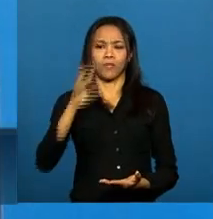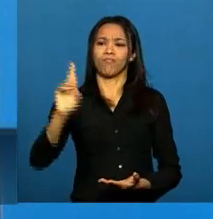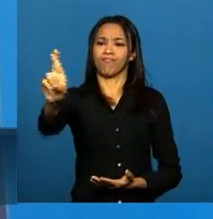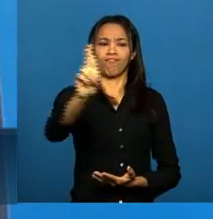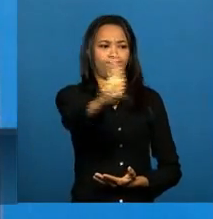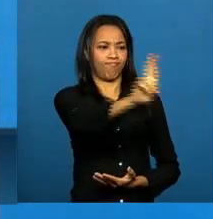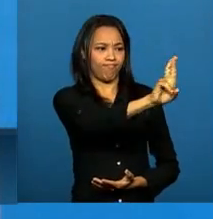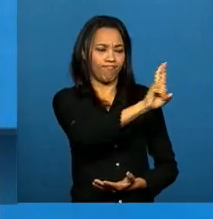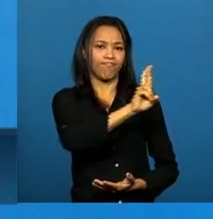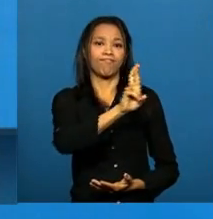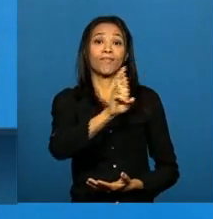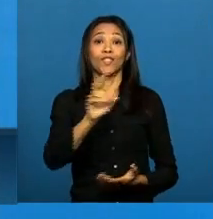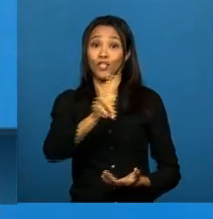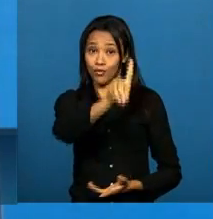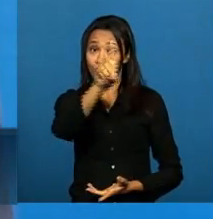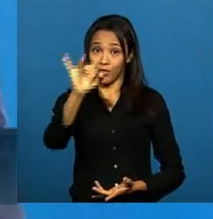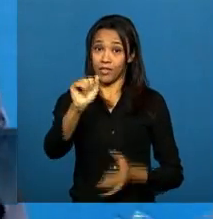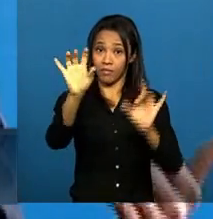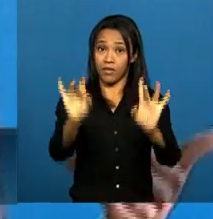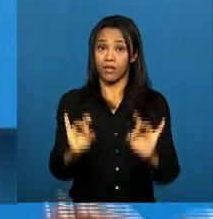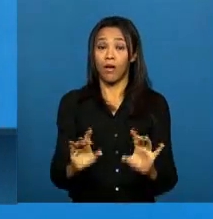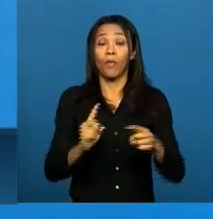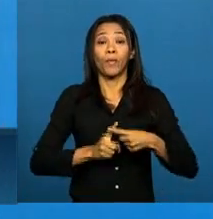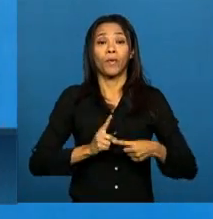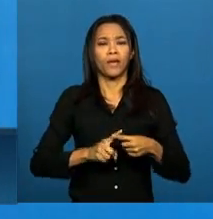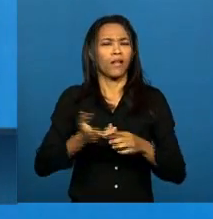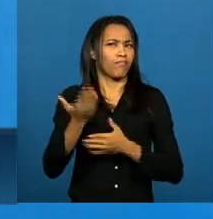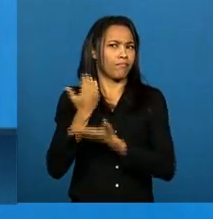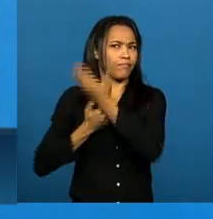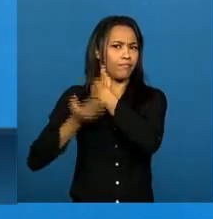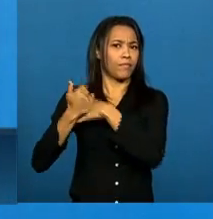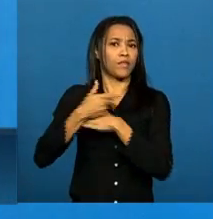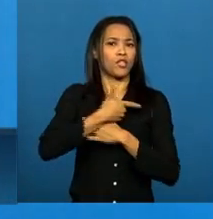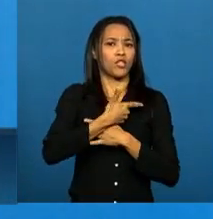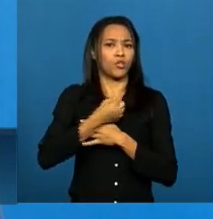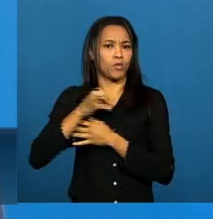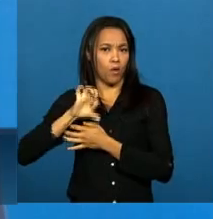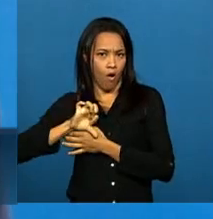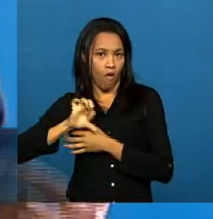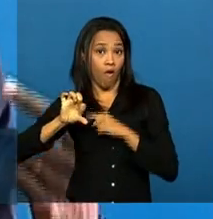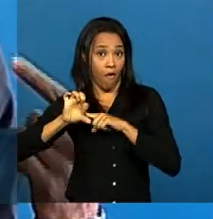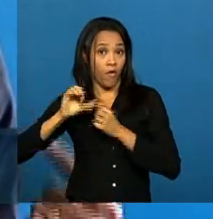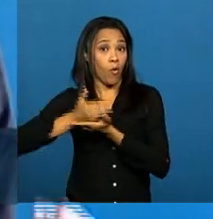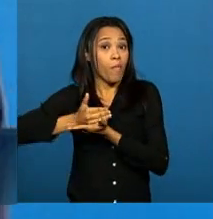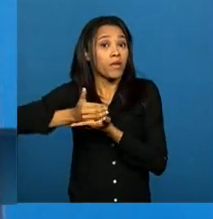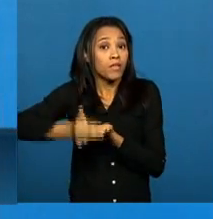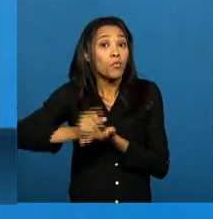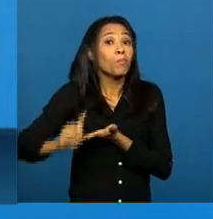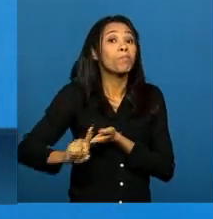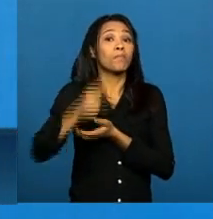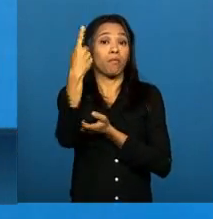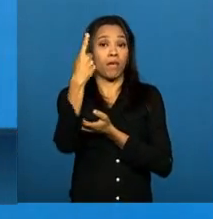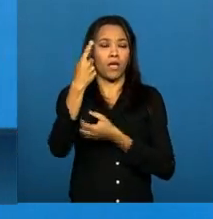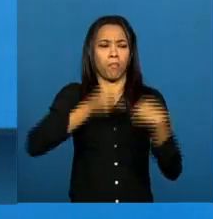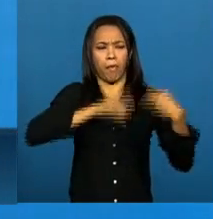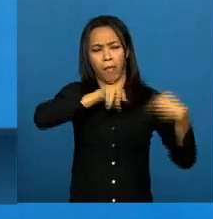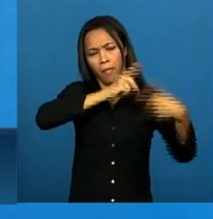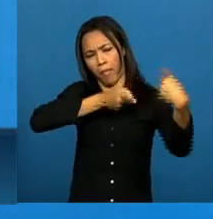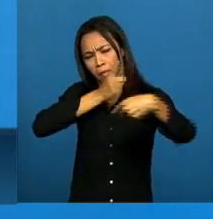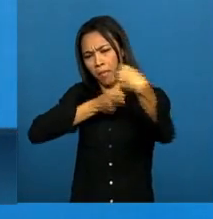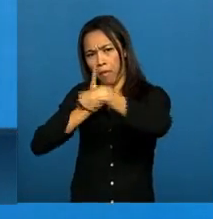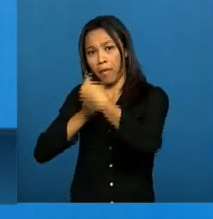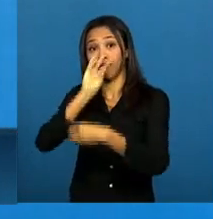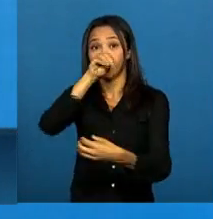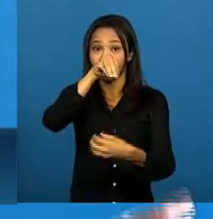e um momento especial. porque, lá em 2009, quando iniciamos o primeiro debate público do marco civil da